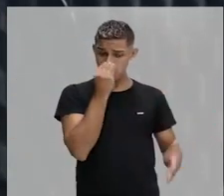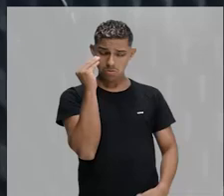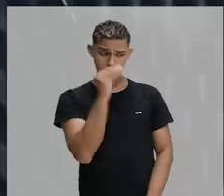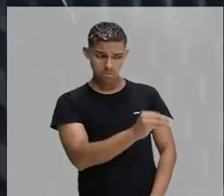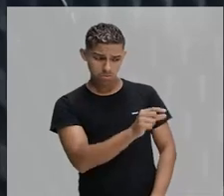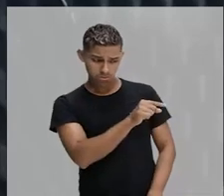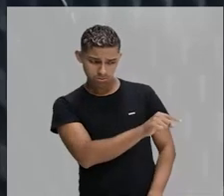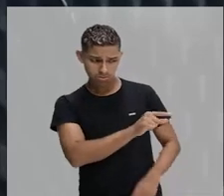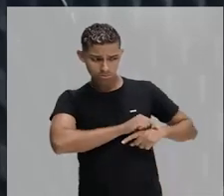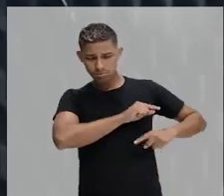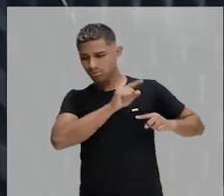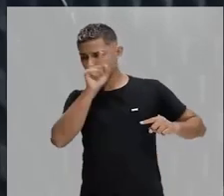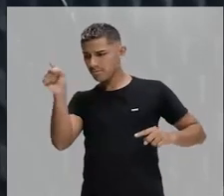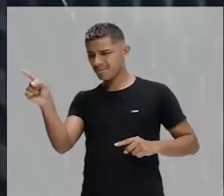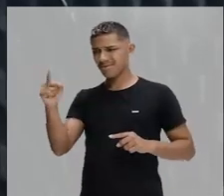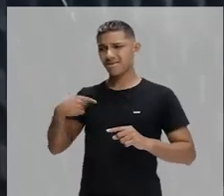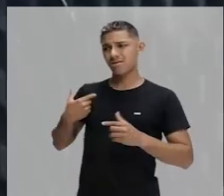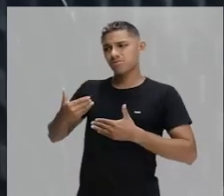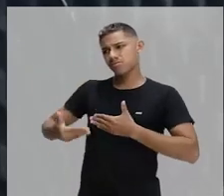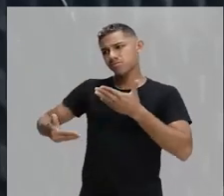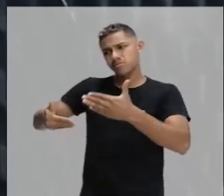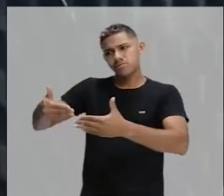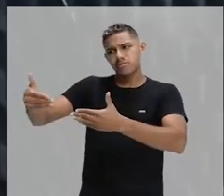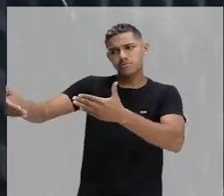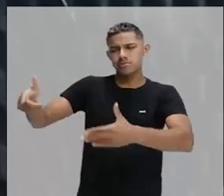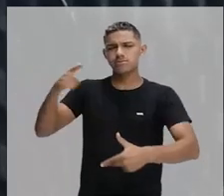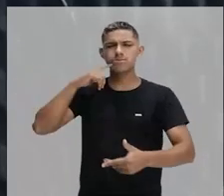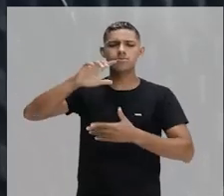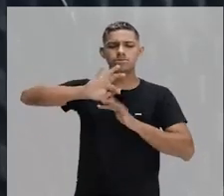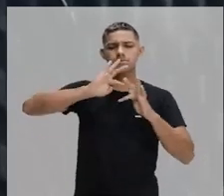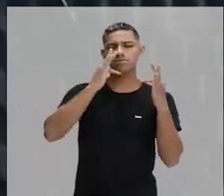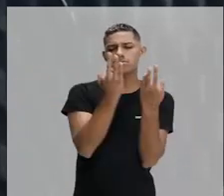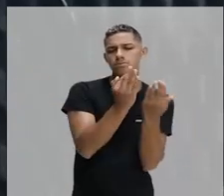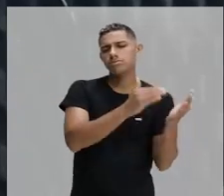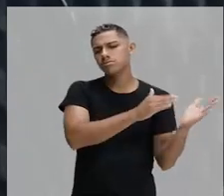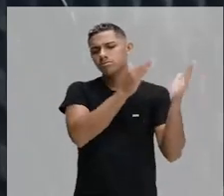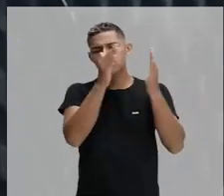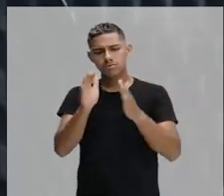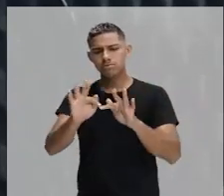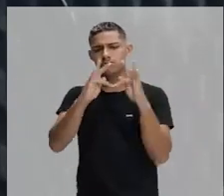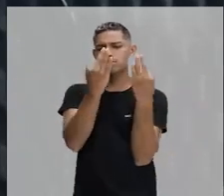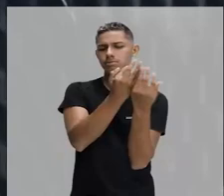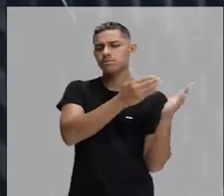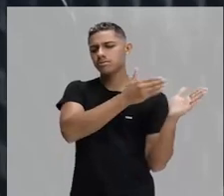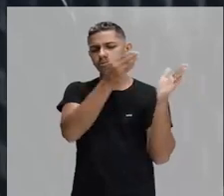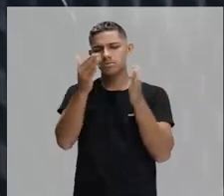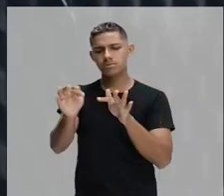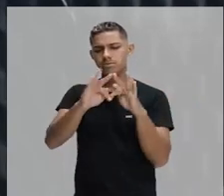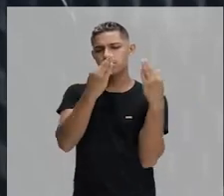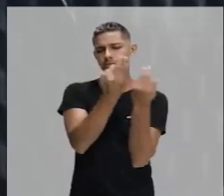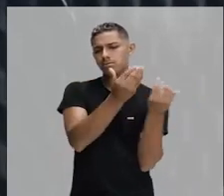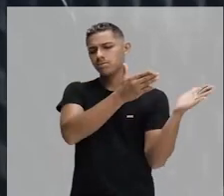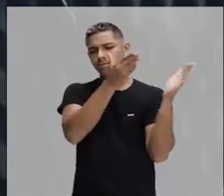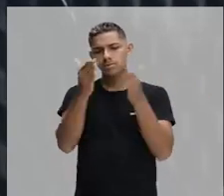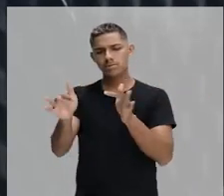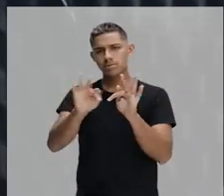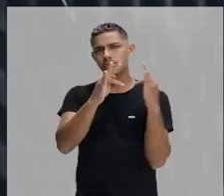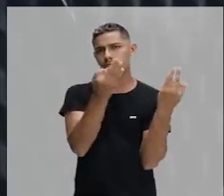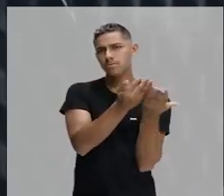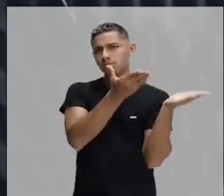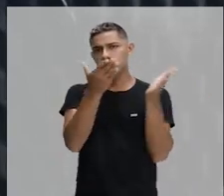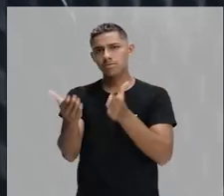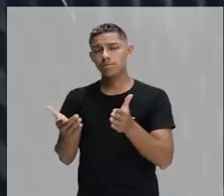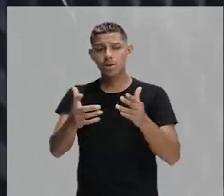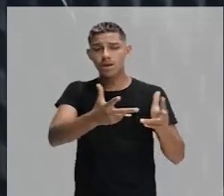se torna um ciclo vicioso, porque aquelas famílias vão ficando ali e elas vão, infelizmente, repetindo a mesma história